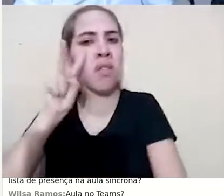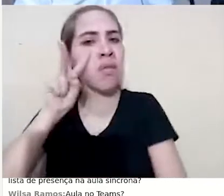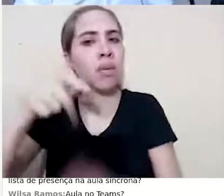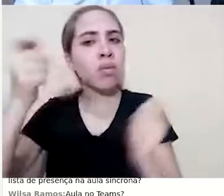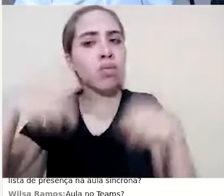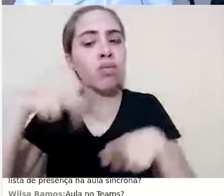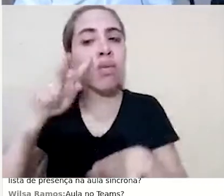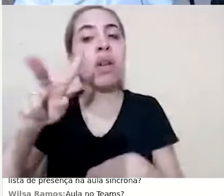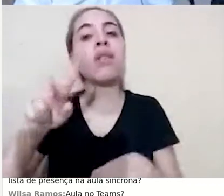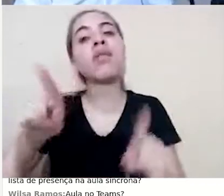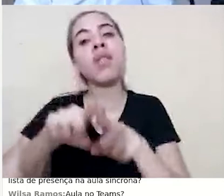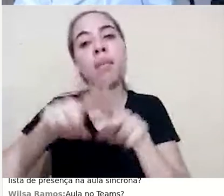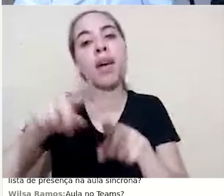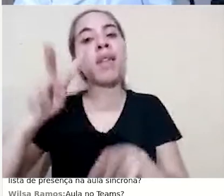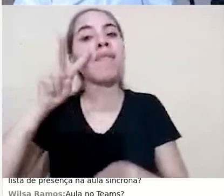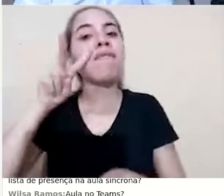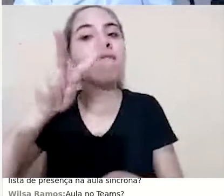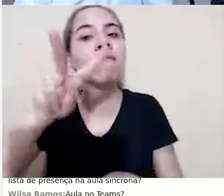visualizações.